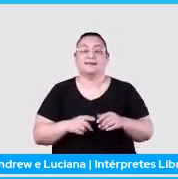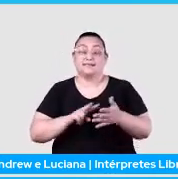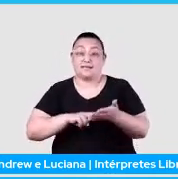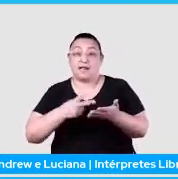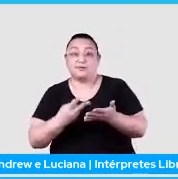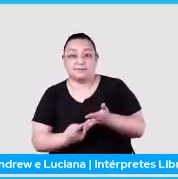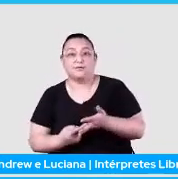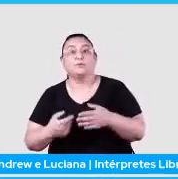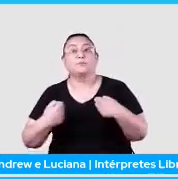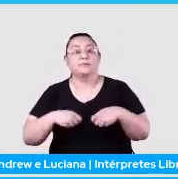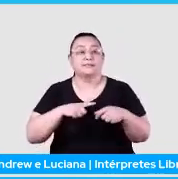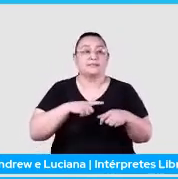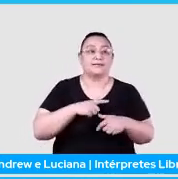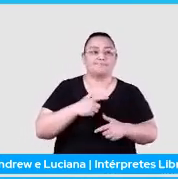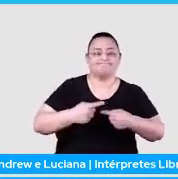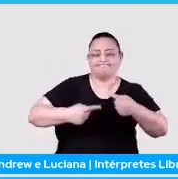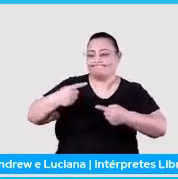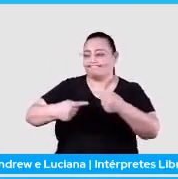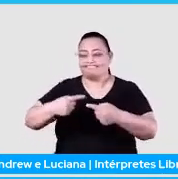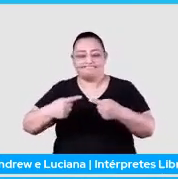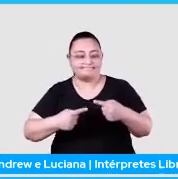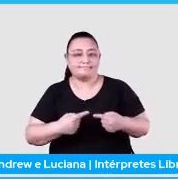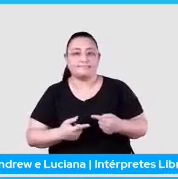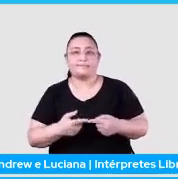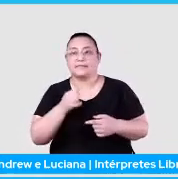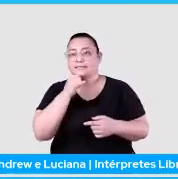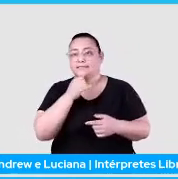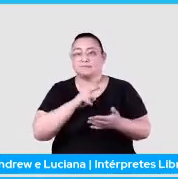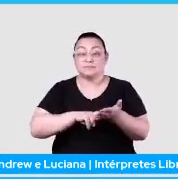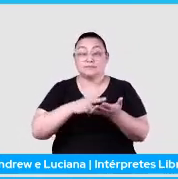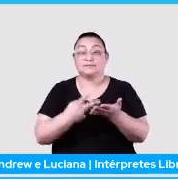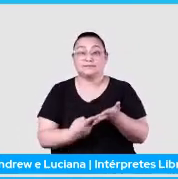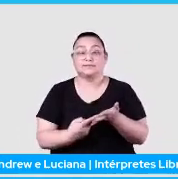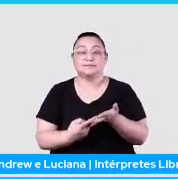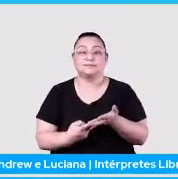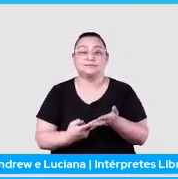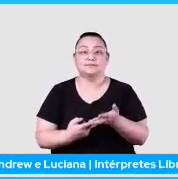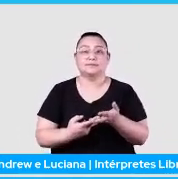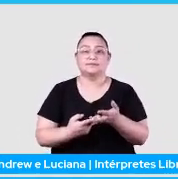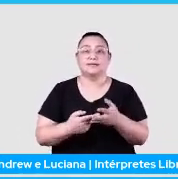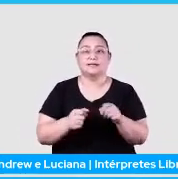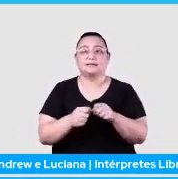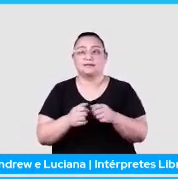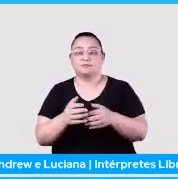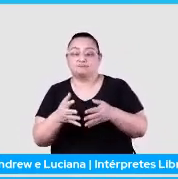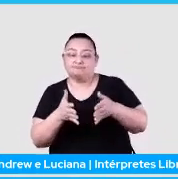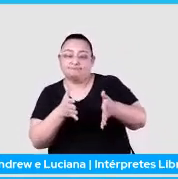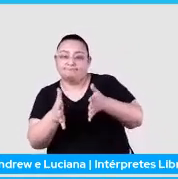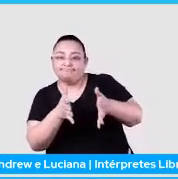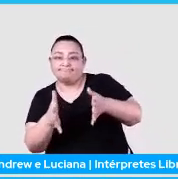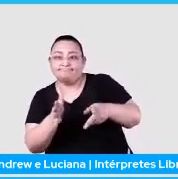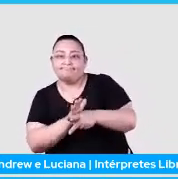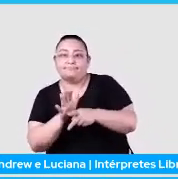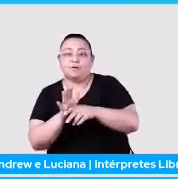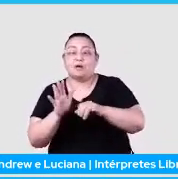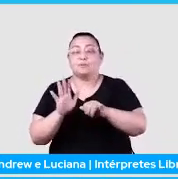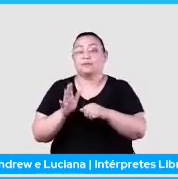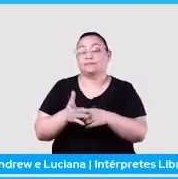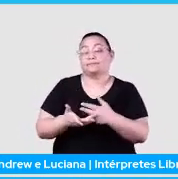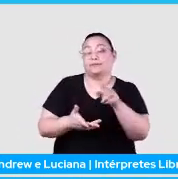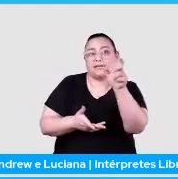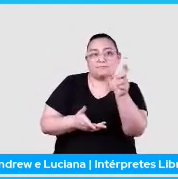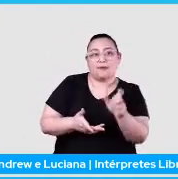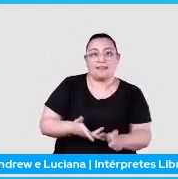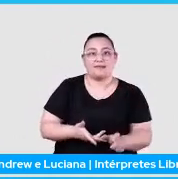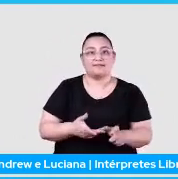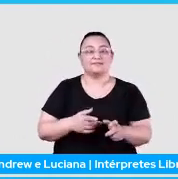intersecção com outras tasks. Por exemplo, essa aqui de tradução, ela tem um interview ali com a parte de reconhecimento de entidade nomeada, no tempo